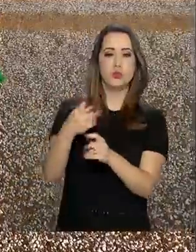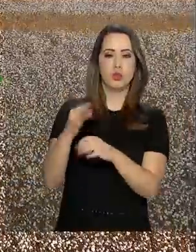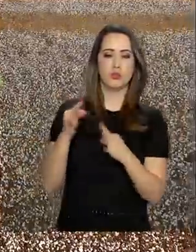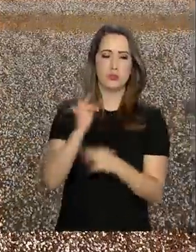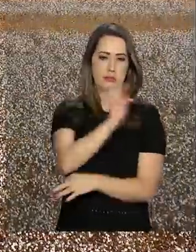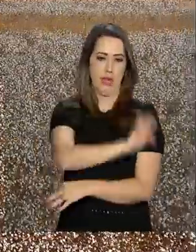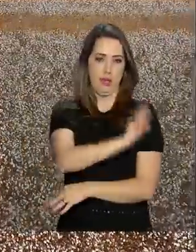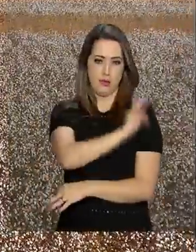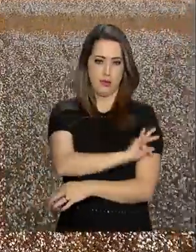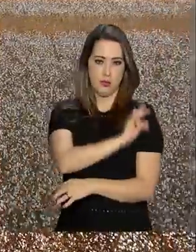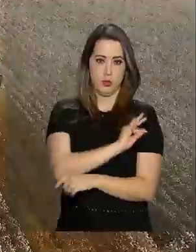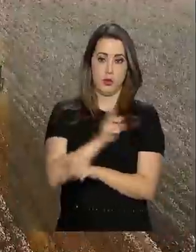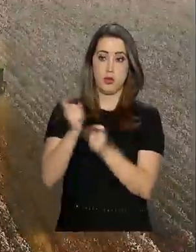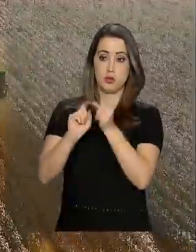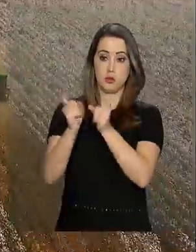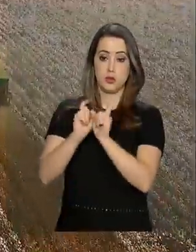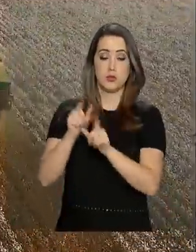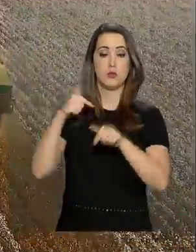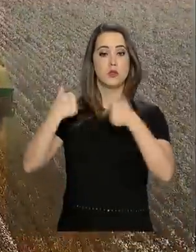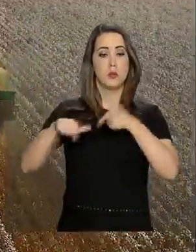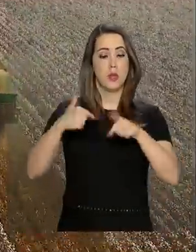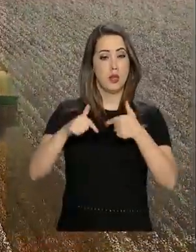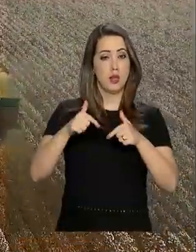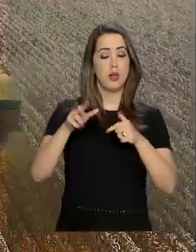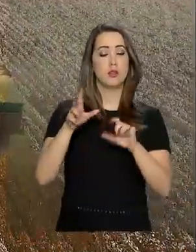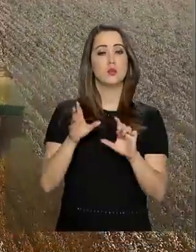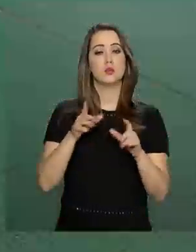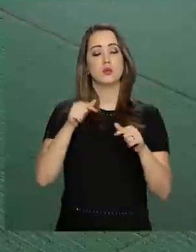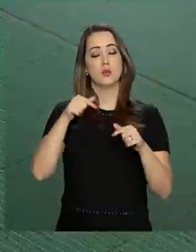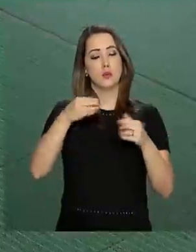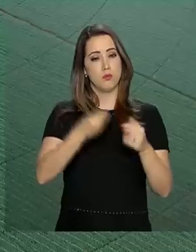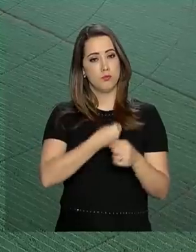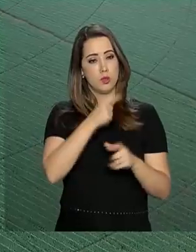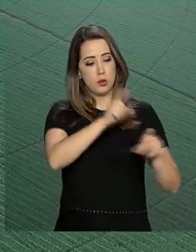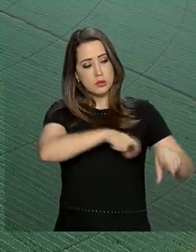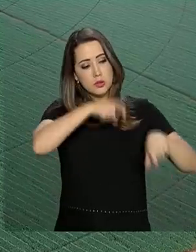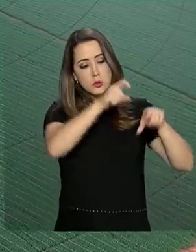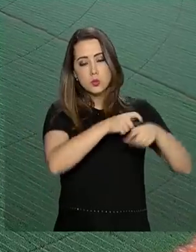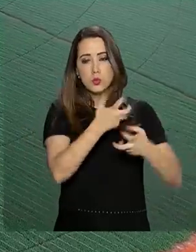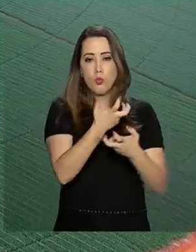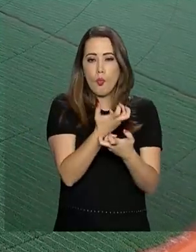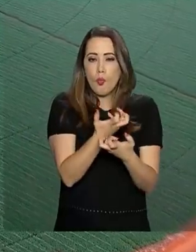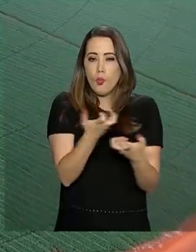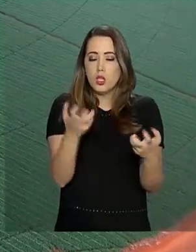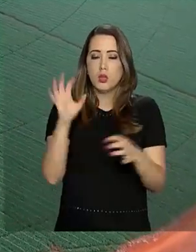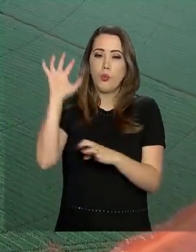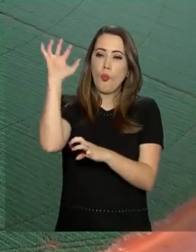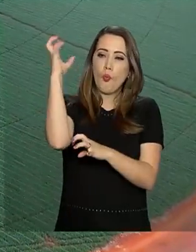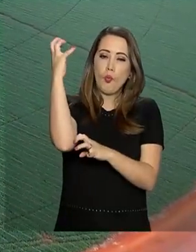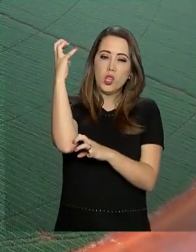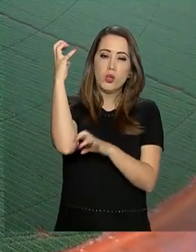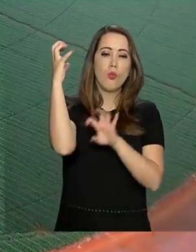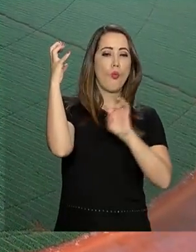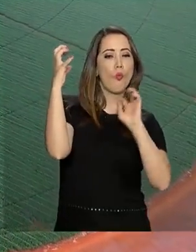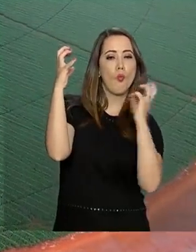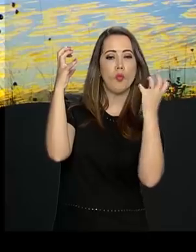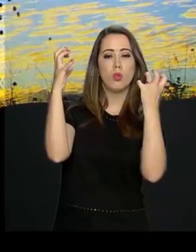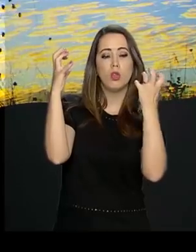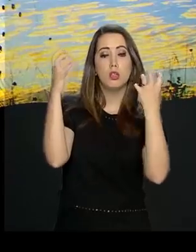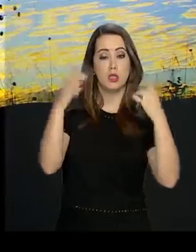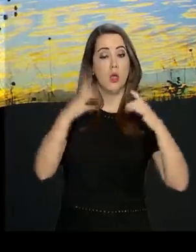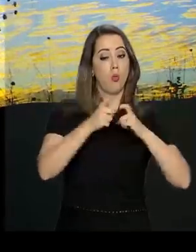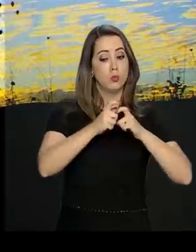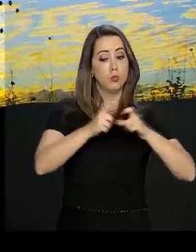gerencial a produtores que trabalham em áreas no cerrado, considerado o segundo maior bioma brasileiro em extensão